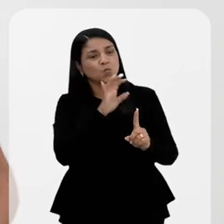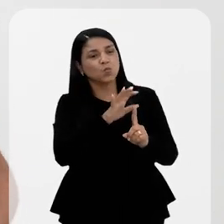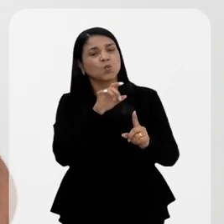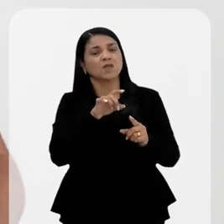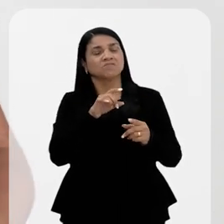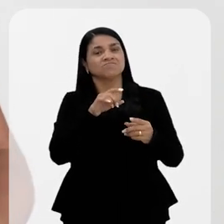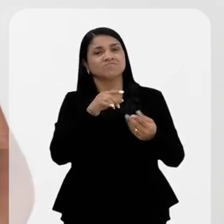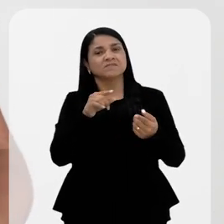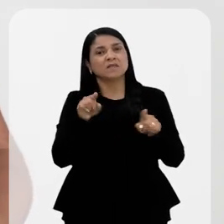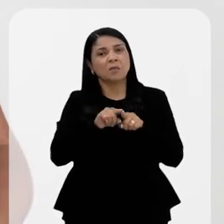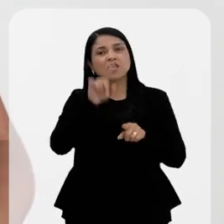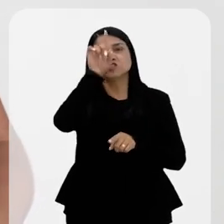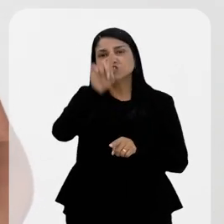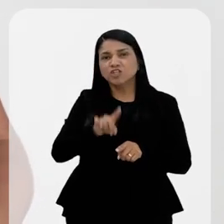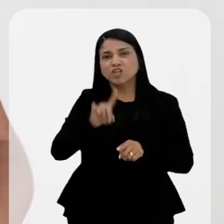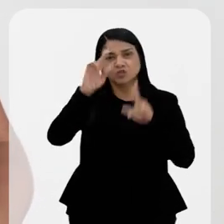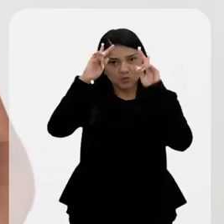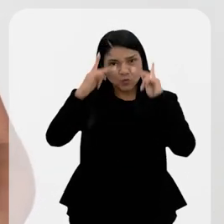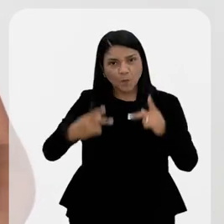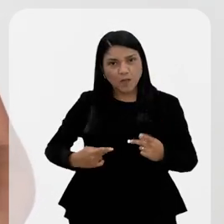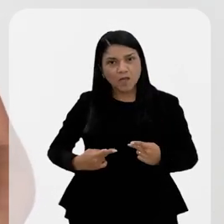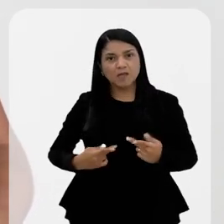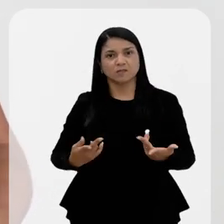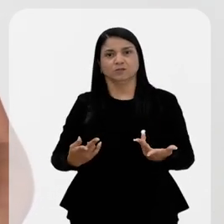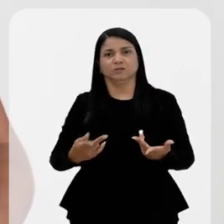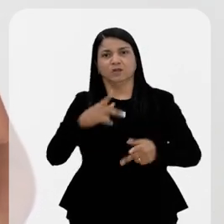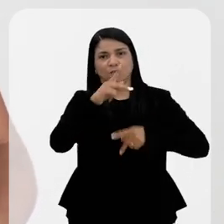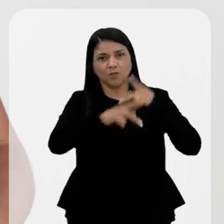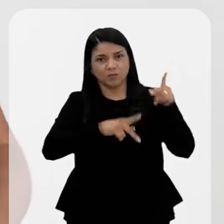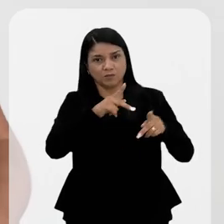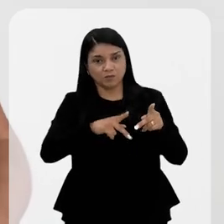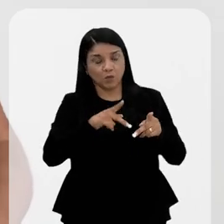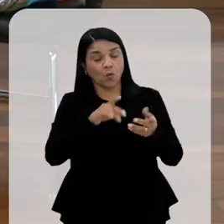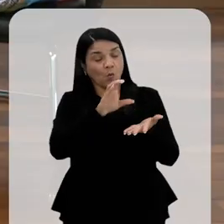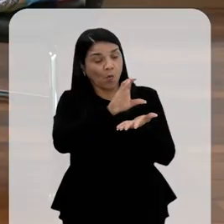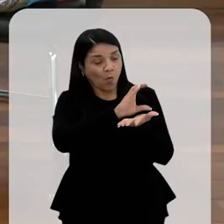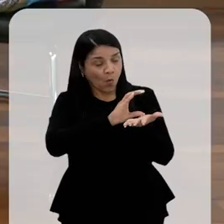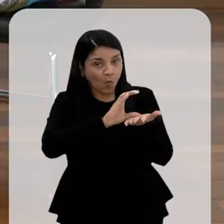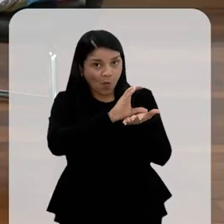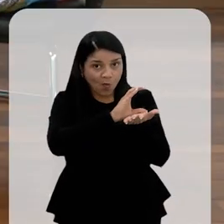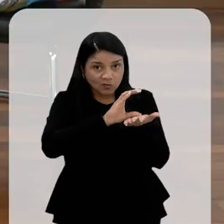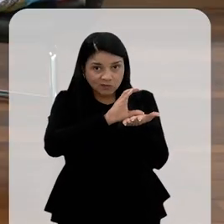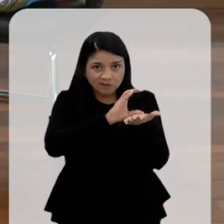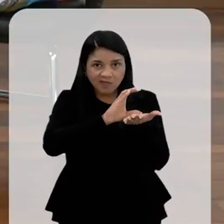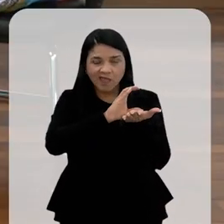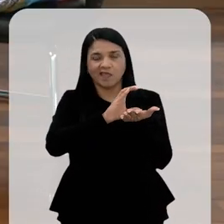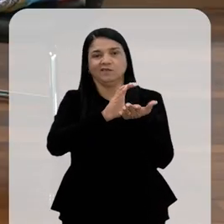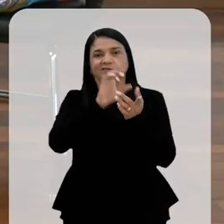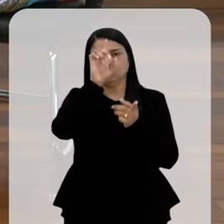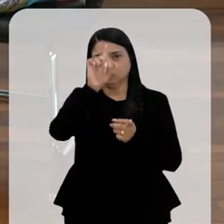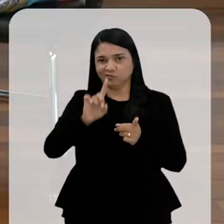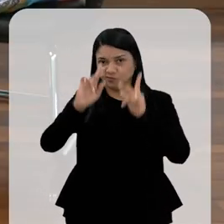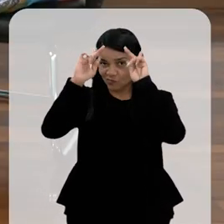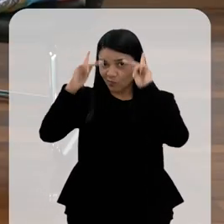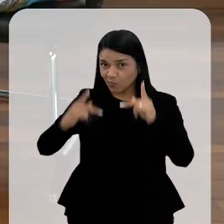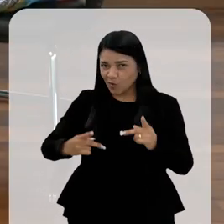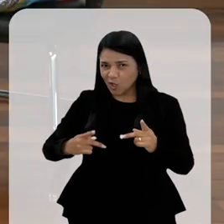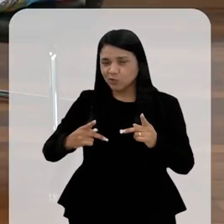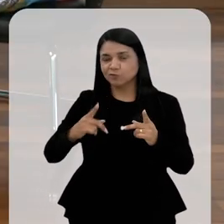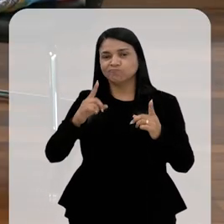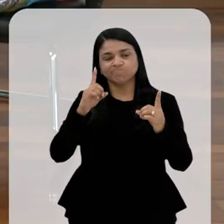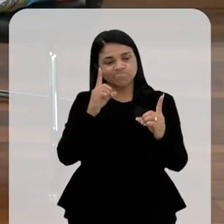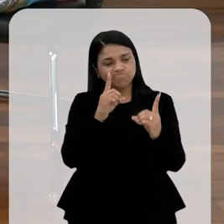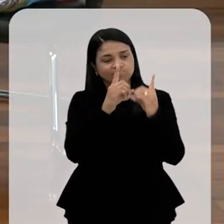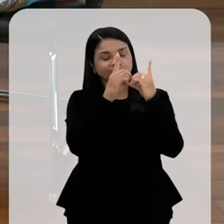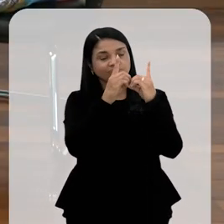uma série de direitos humanos. Então, a partir disso, o Conselho Nacional dos Direitos Humanos está pretendendo fazer um